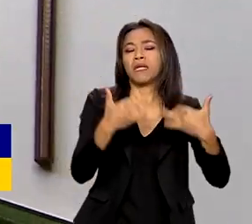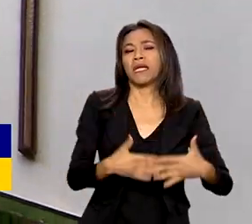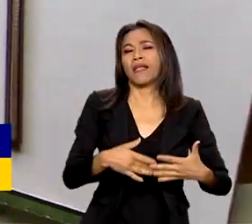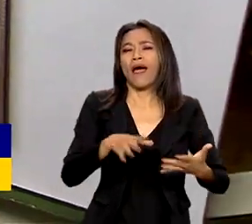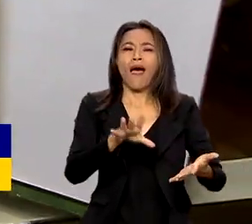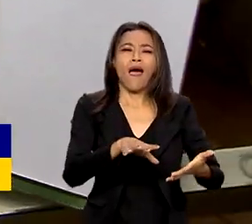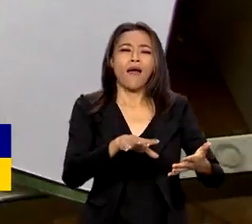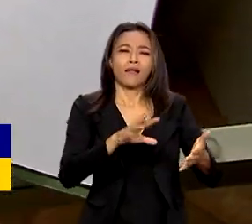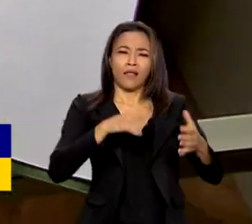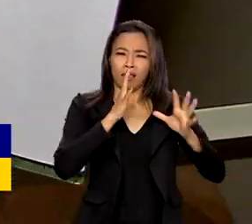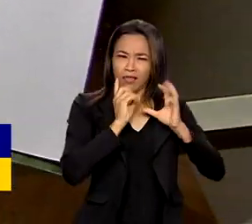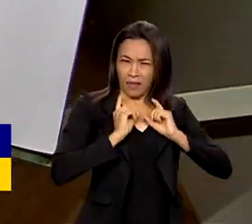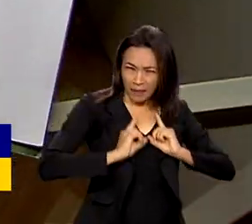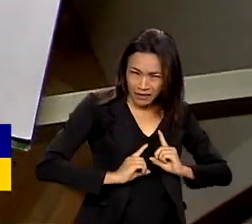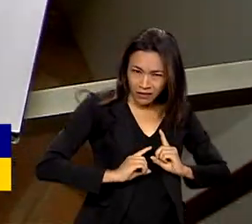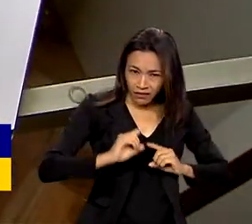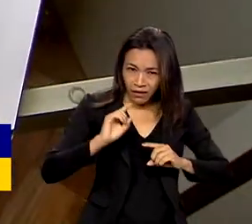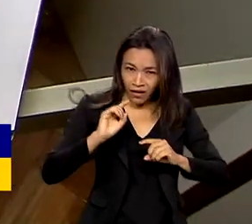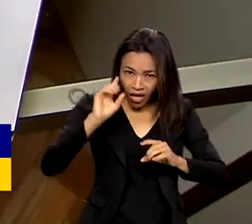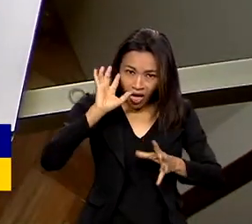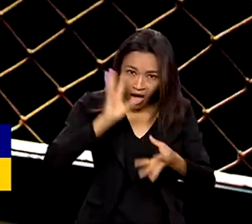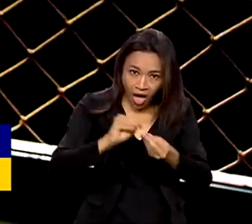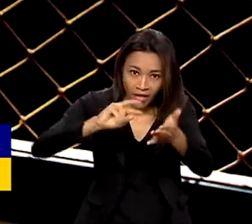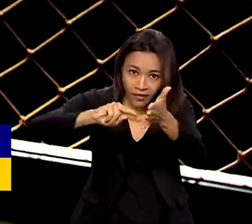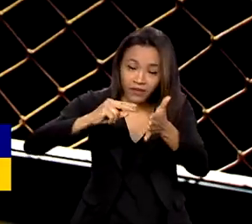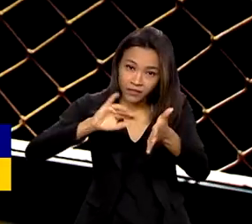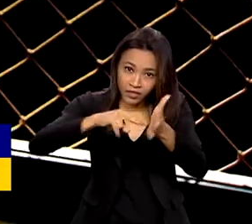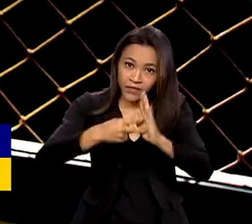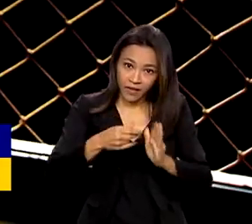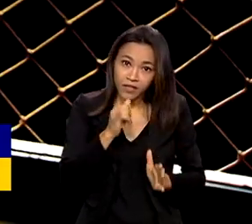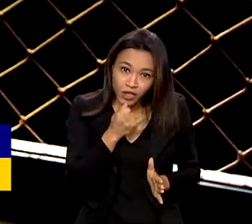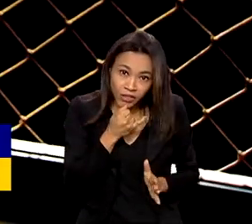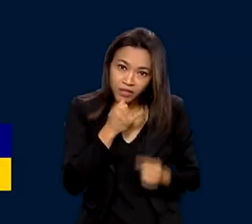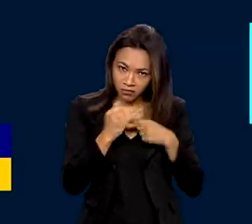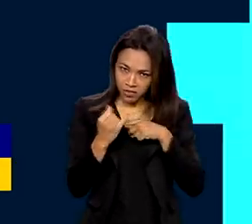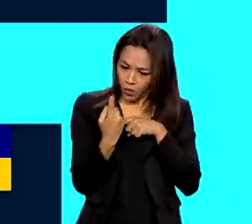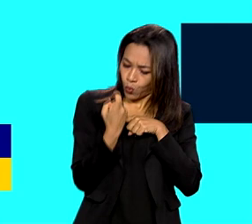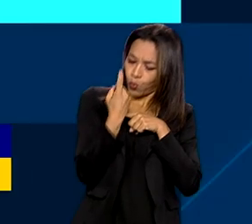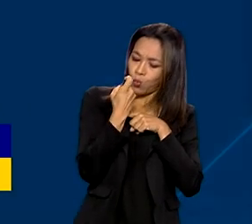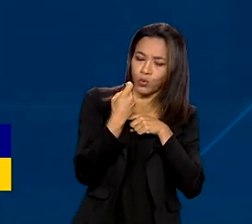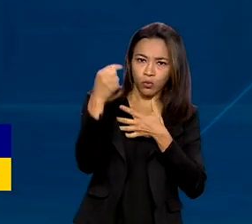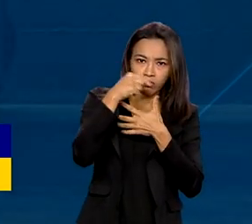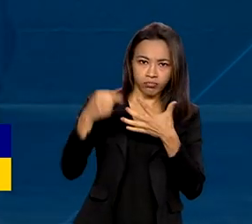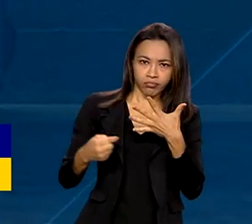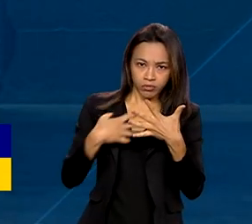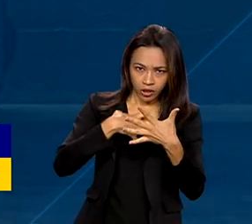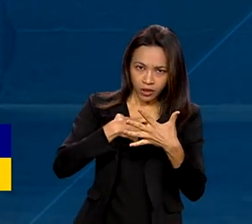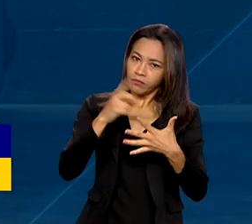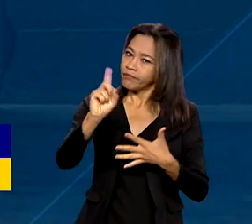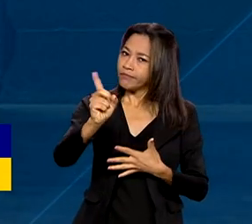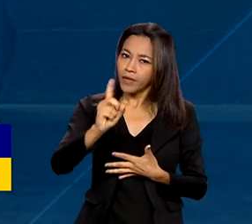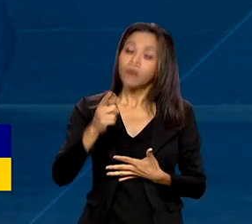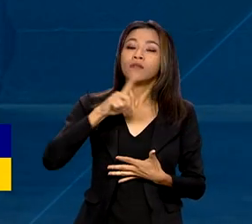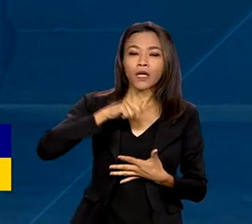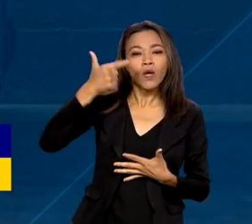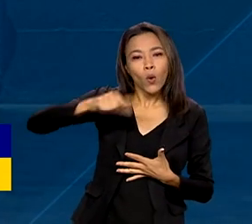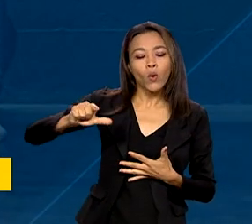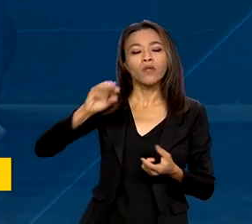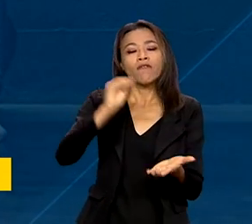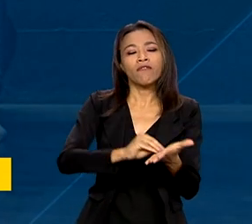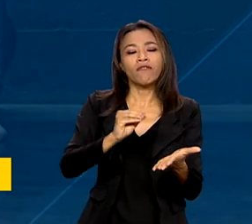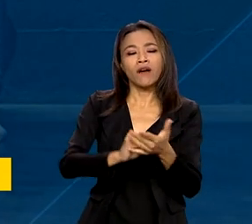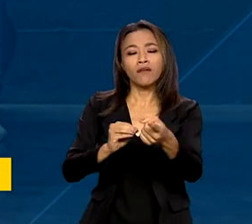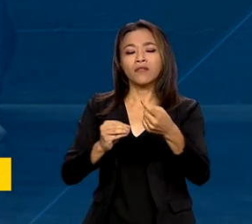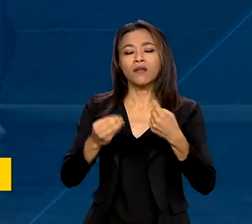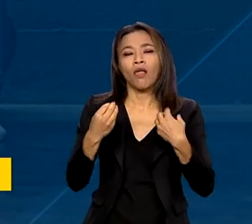de tristeza, mas este não é o único nem o principal sintoma. Os pacientes também costumam relatar falta